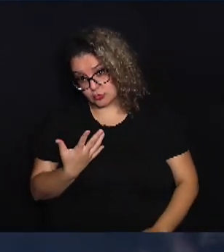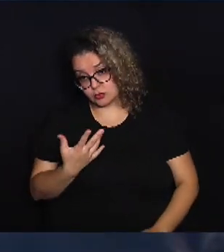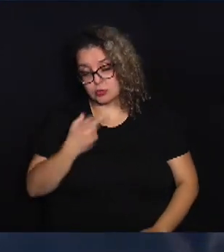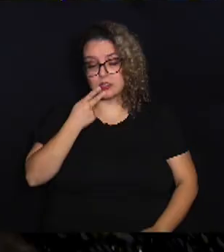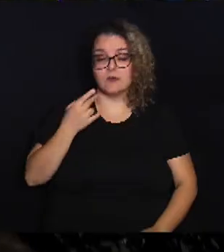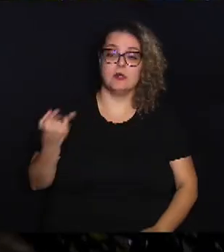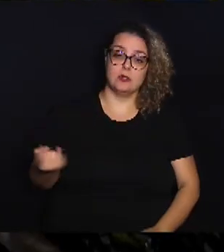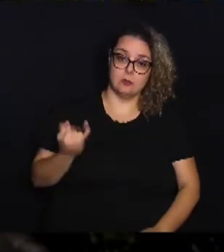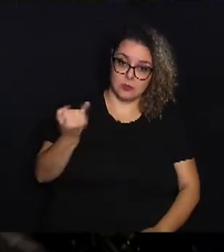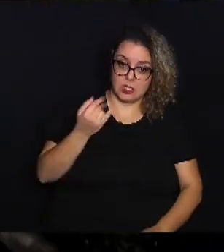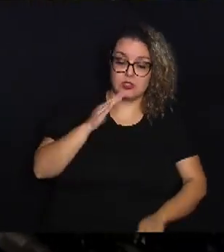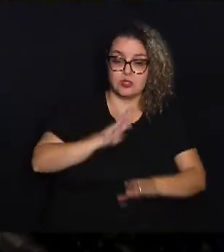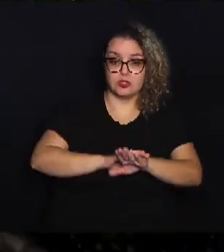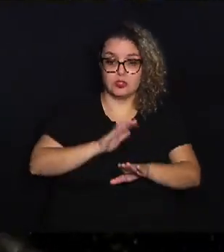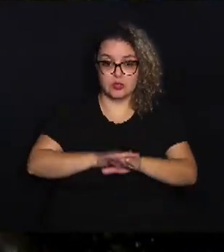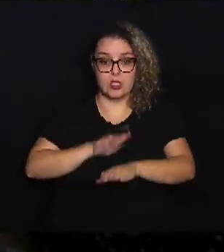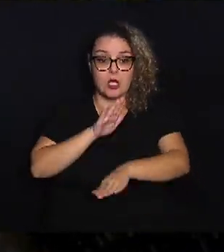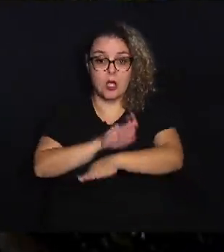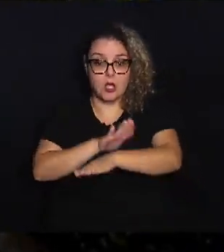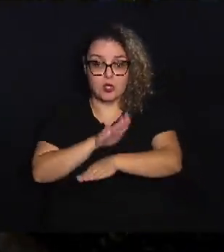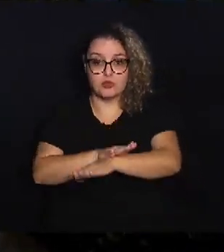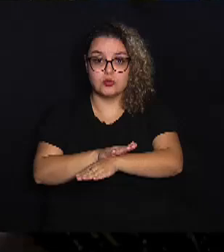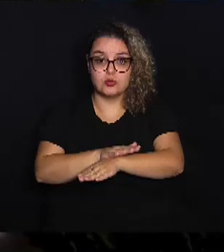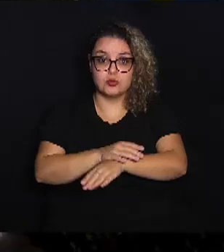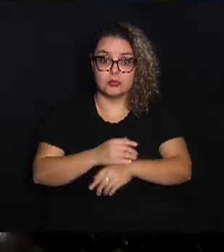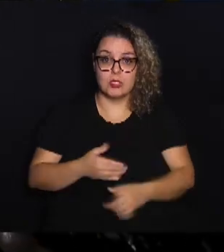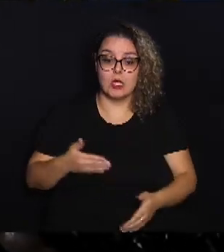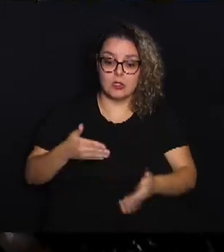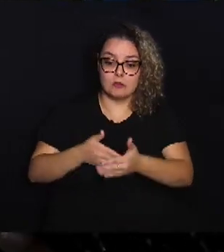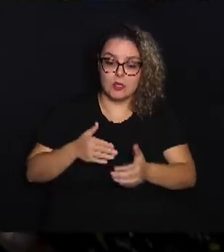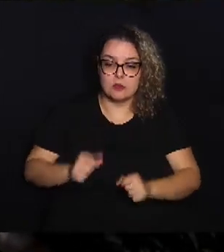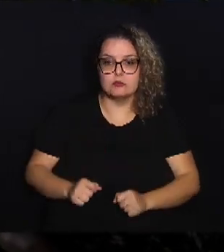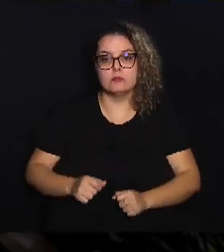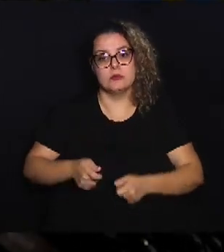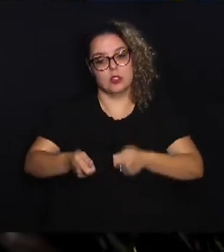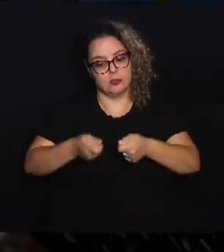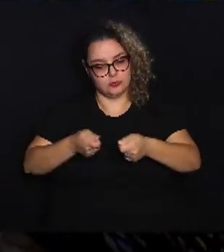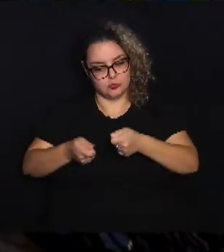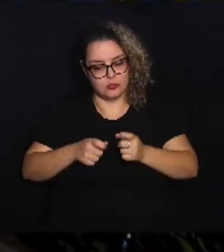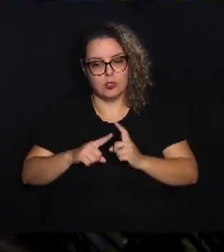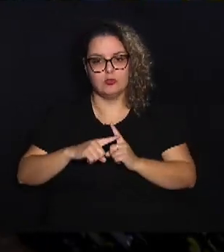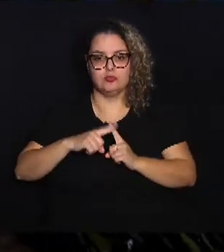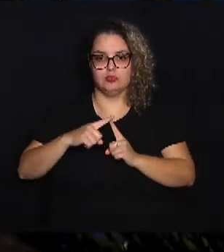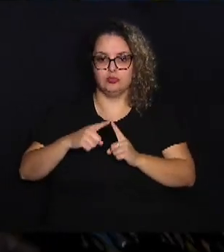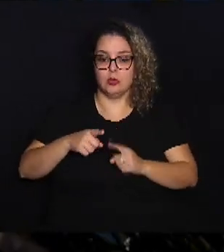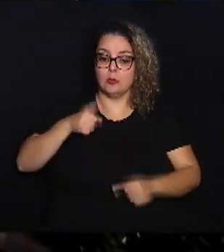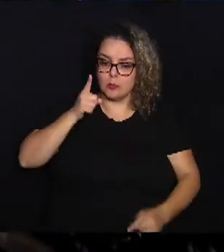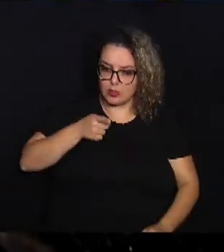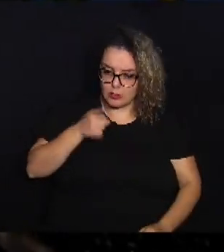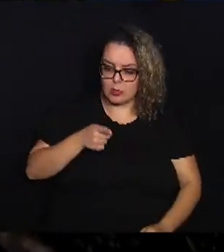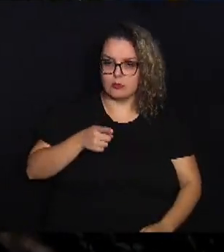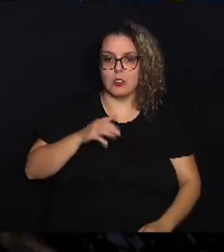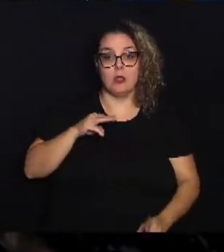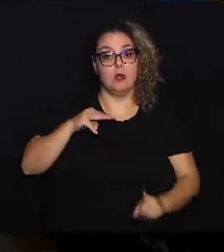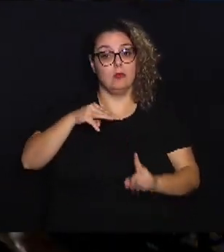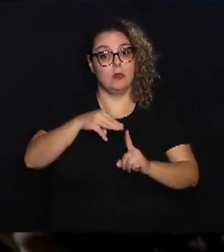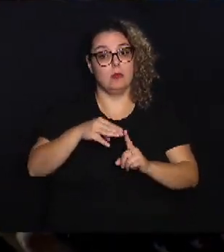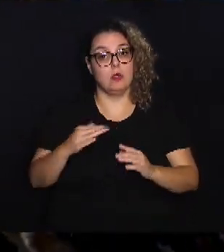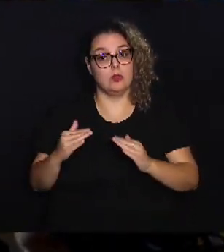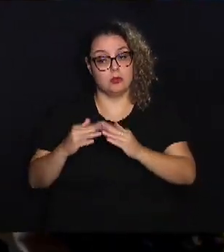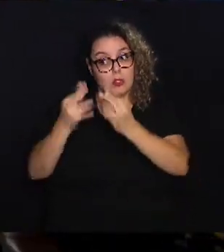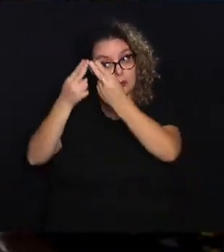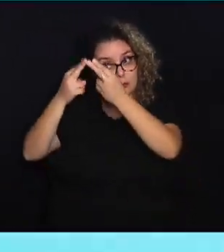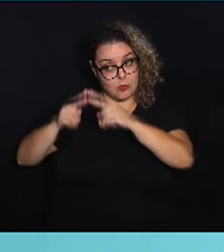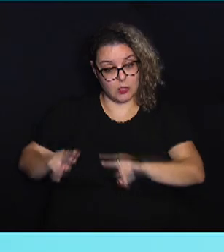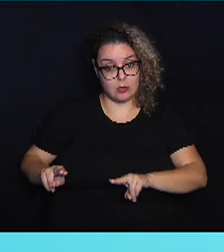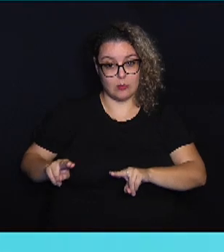importância de ações que ajudem a limitar o aumento da temperatura global, advertindo que a meta do Acordo de Paris está